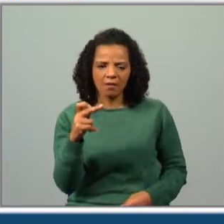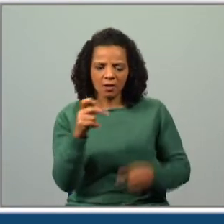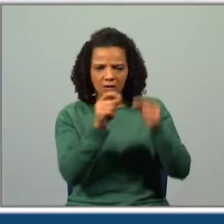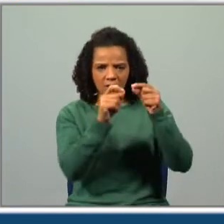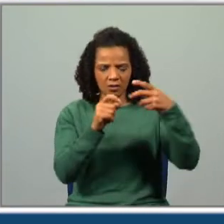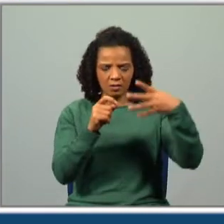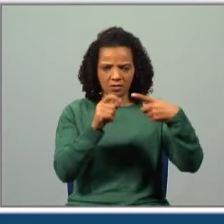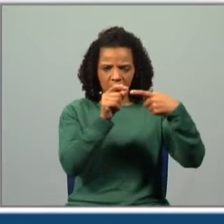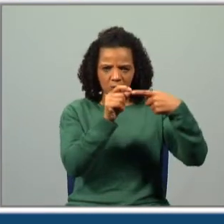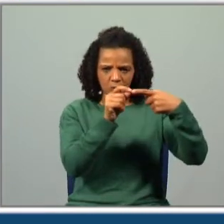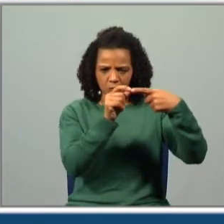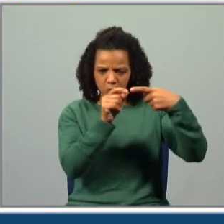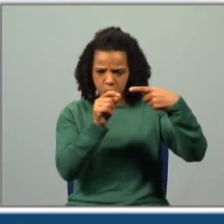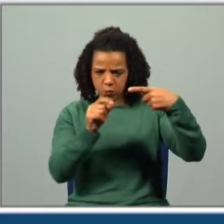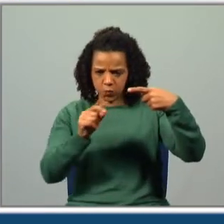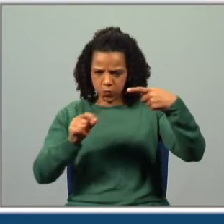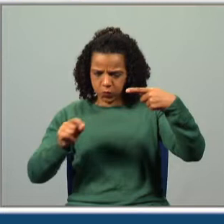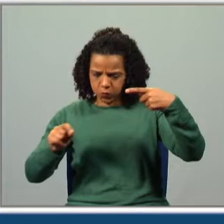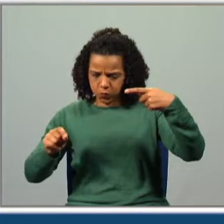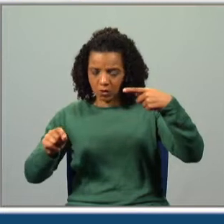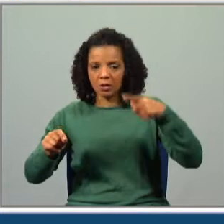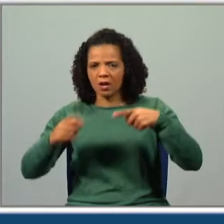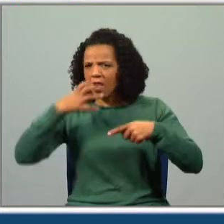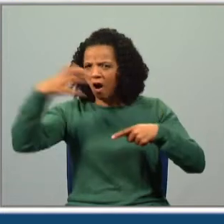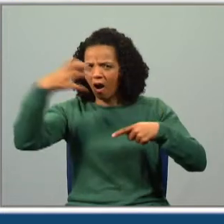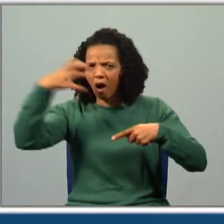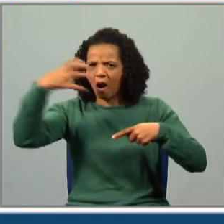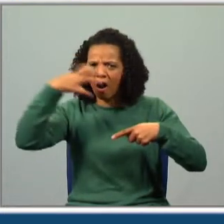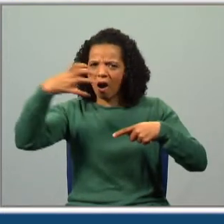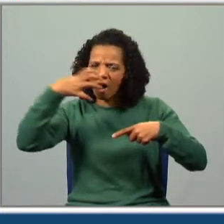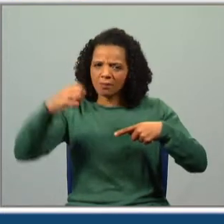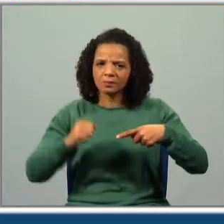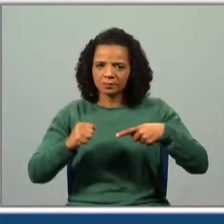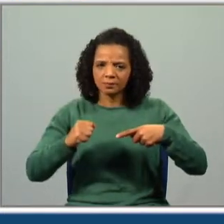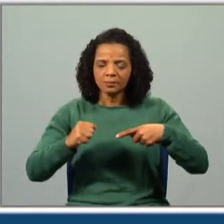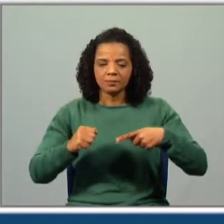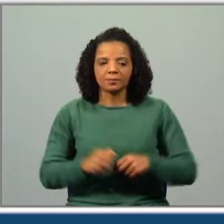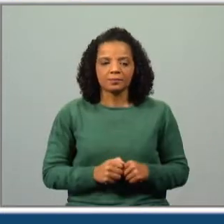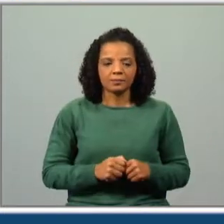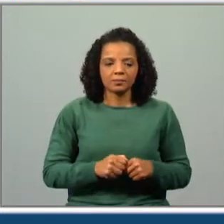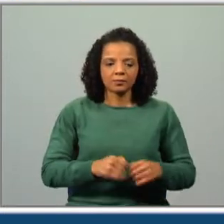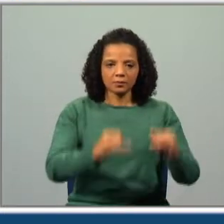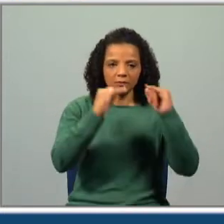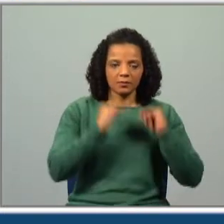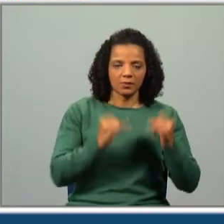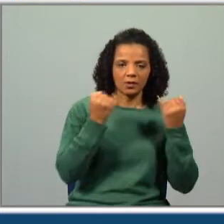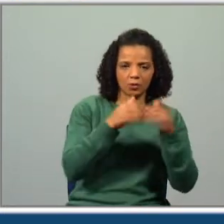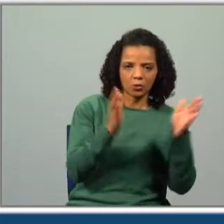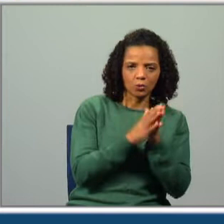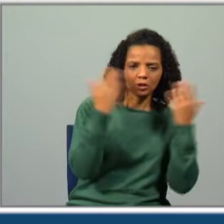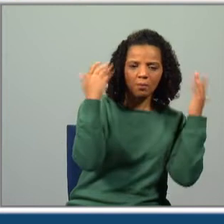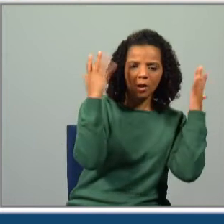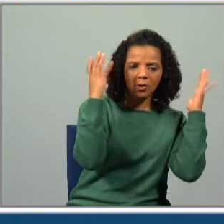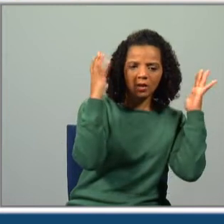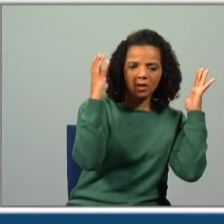Guinchada seria o quê? Berrava. Todos aplaudiam. O que é que seria este